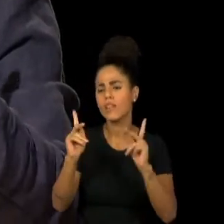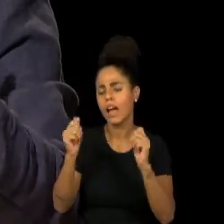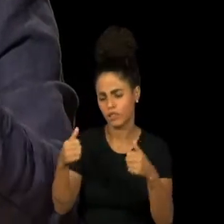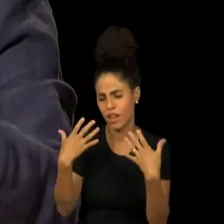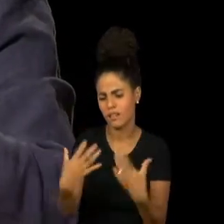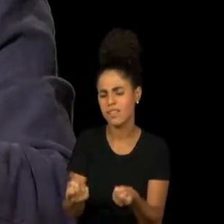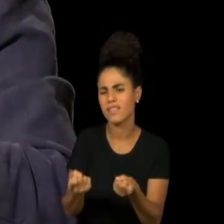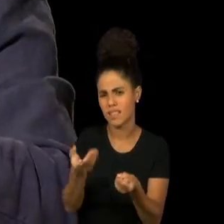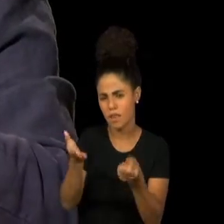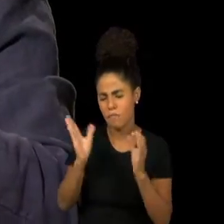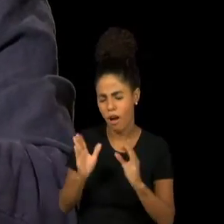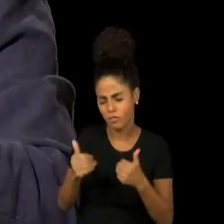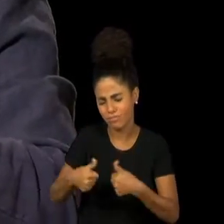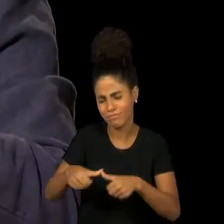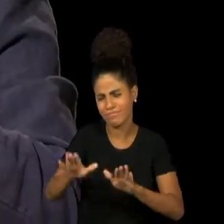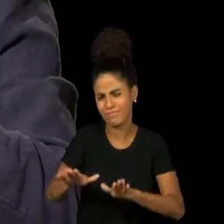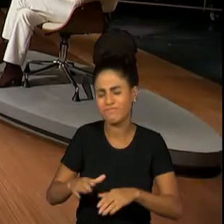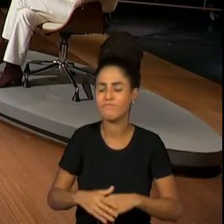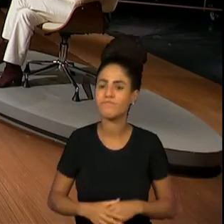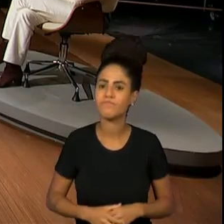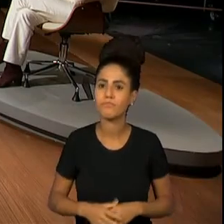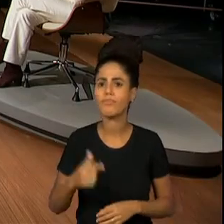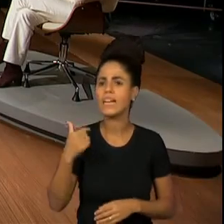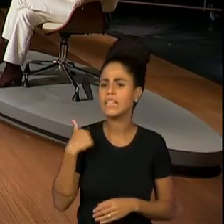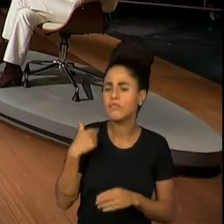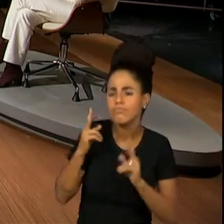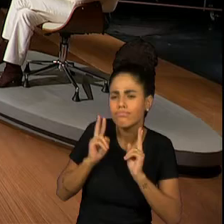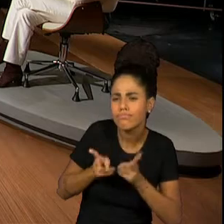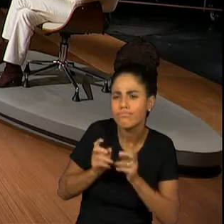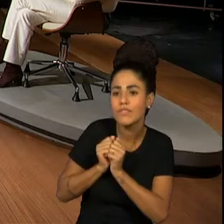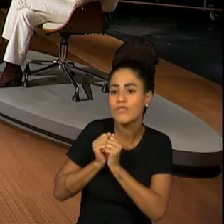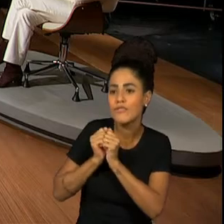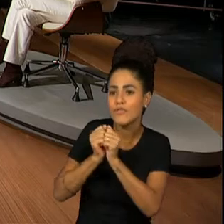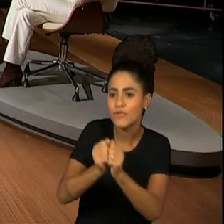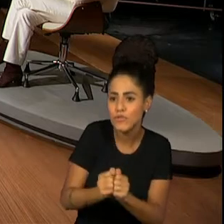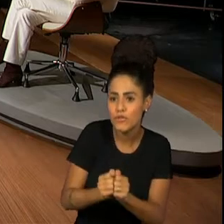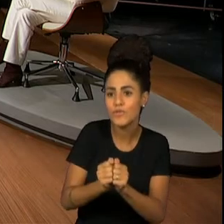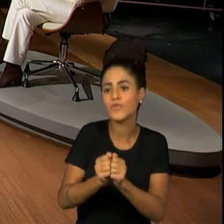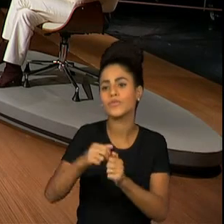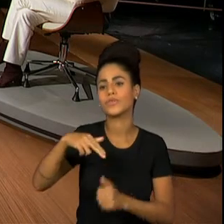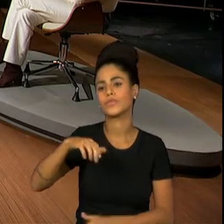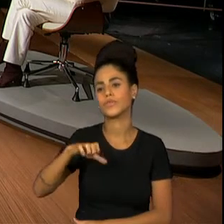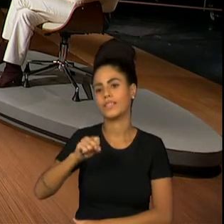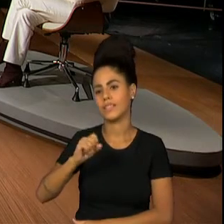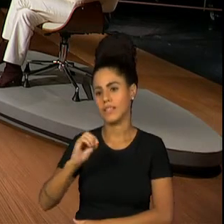eu fiquei lá, e realmente fiquei muito tempo, fui assistente dele no Nelson Rodrigues.